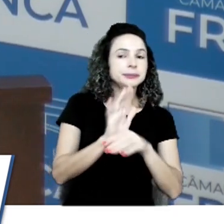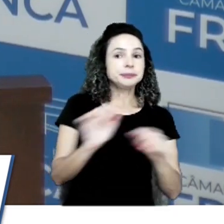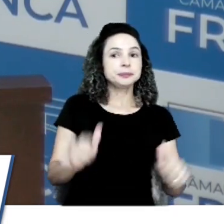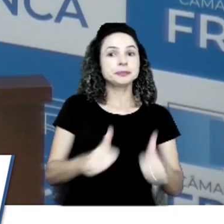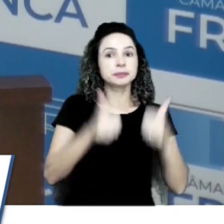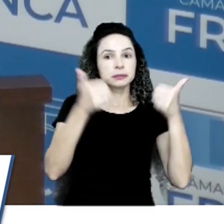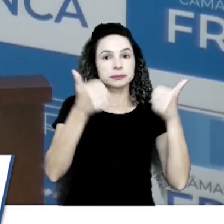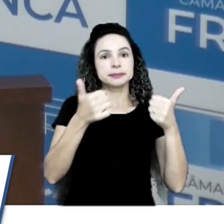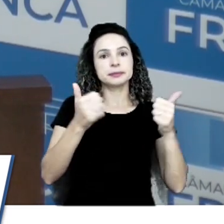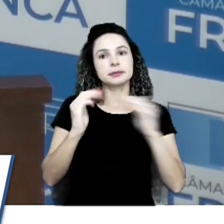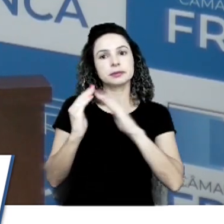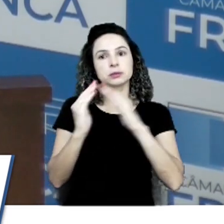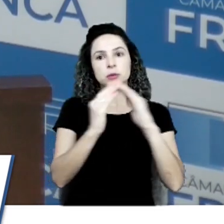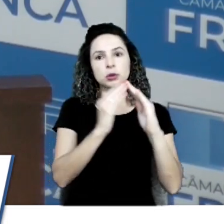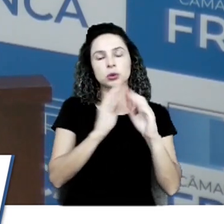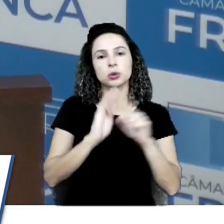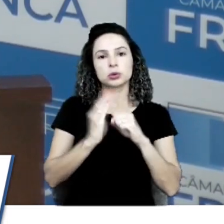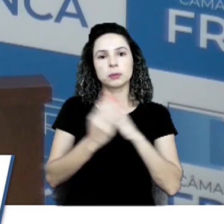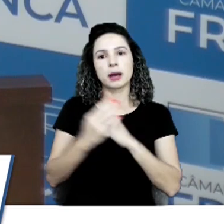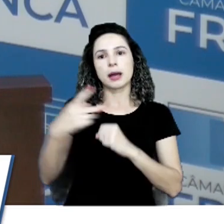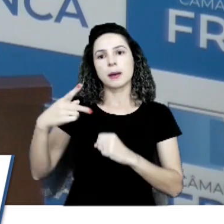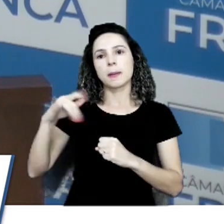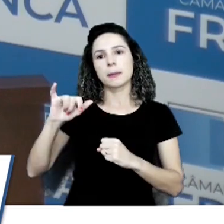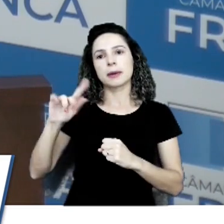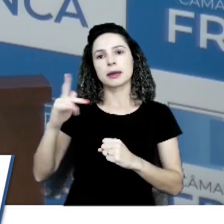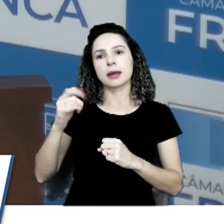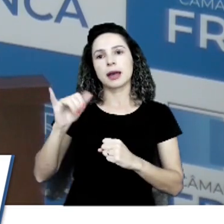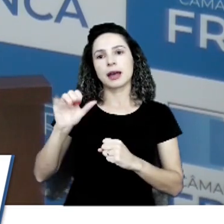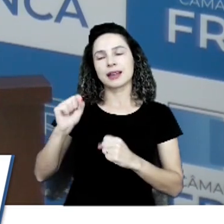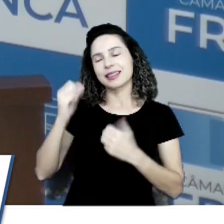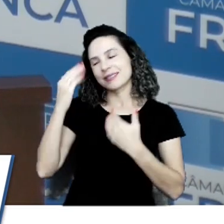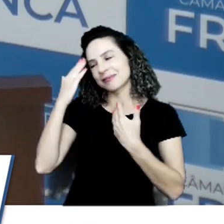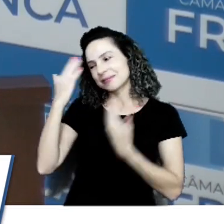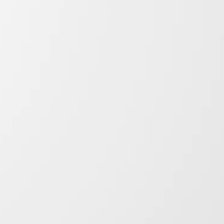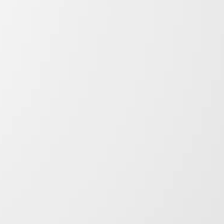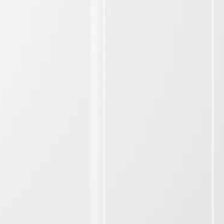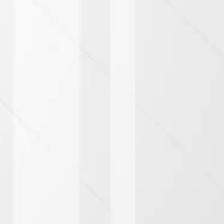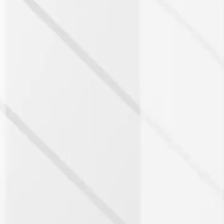moradores dos parques dos Pinhais. Obrigado, presidente, hoje é só.